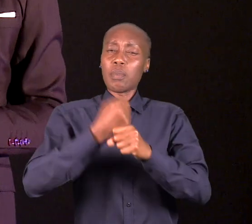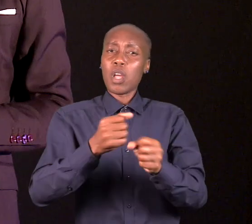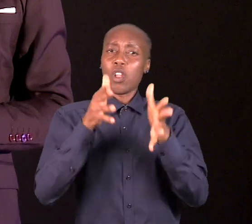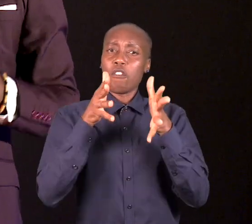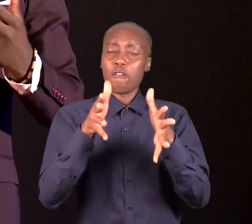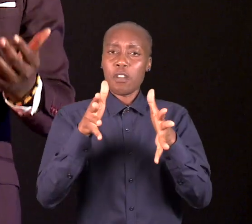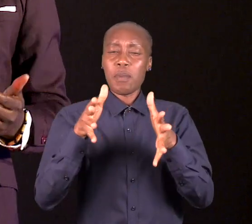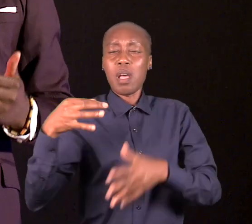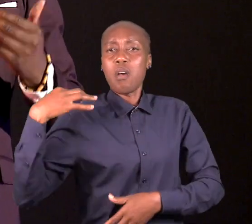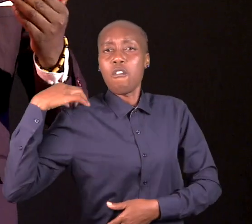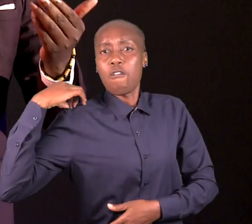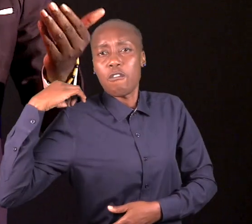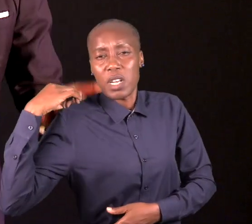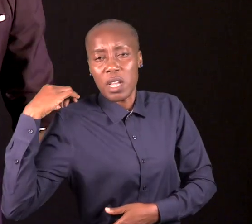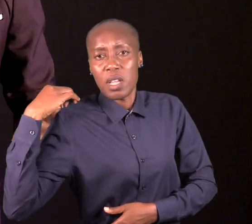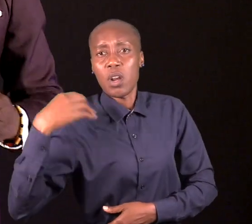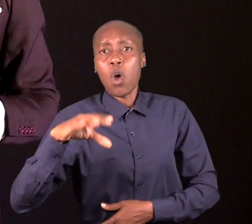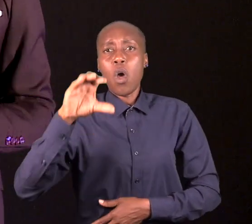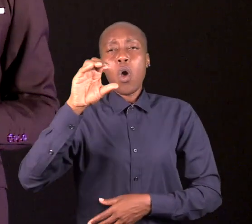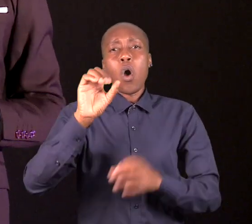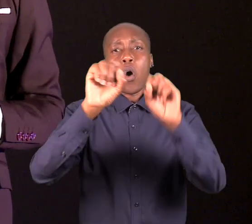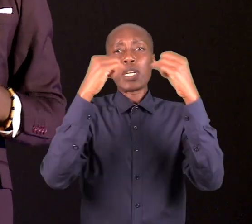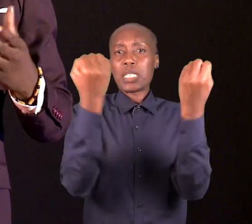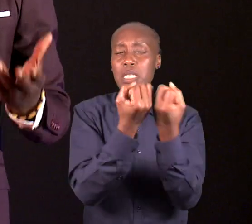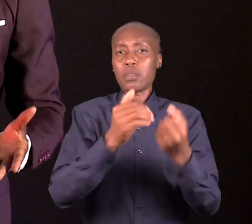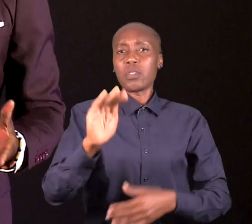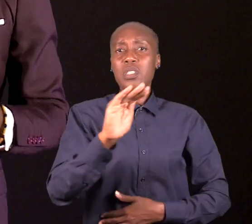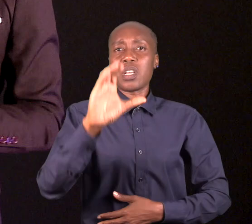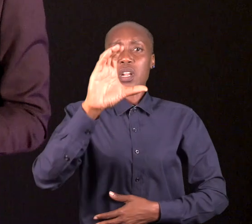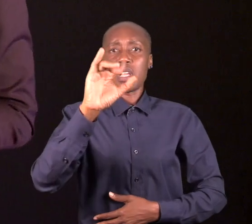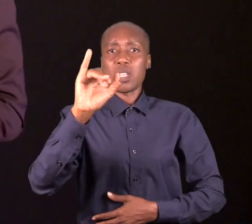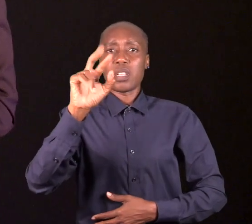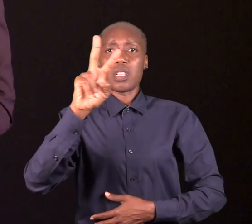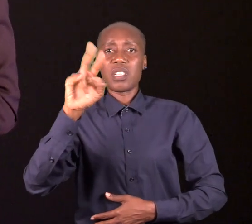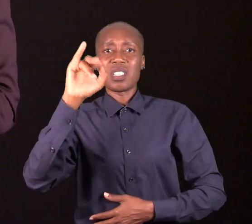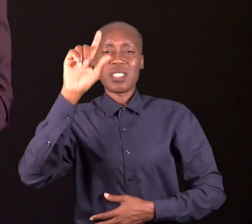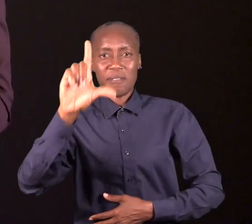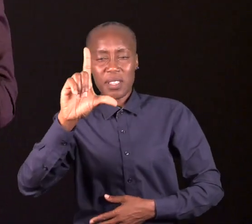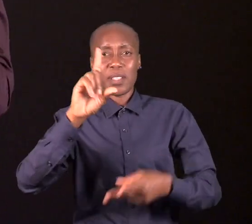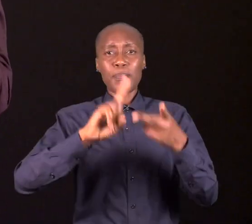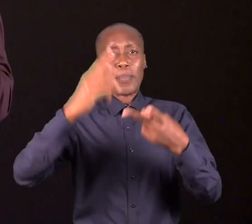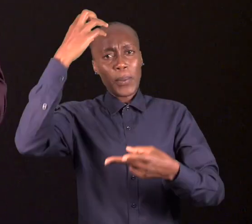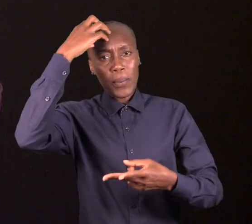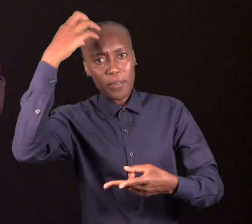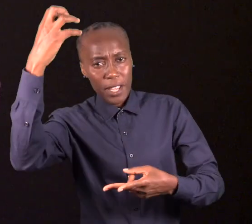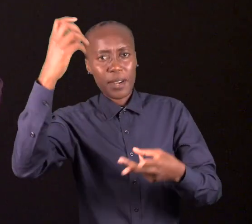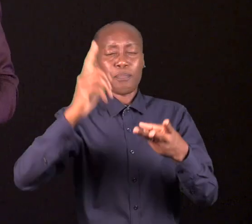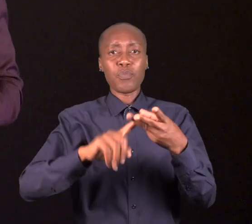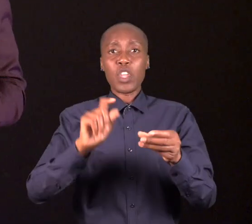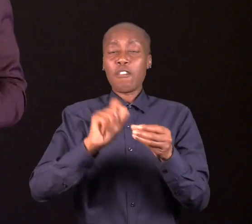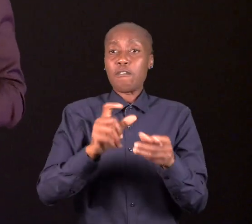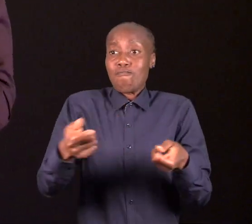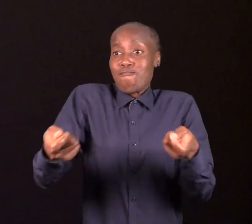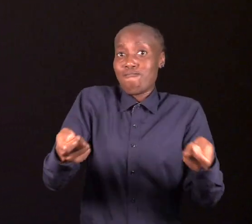com organizações da sociedade civil, governo, moderando as principais